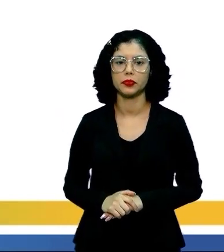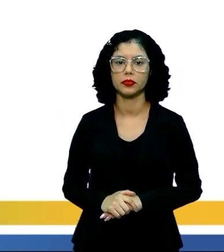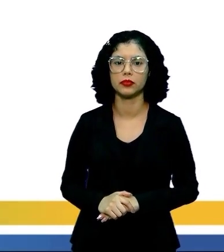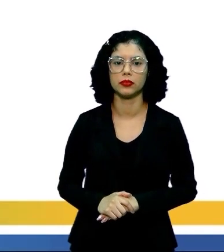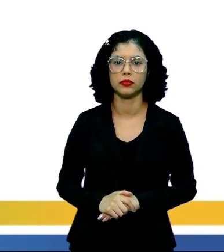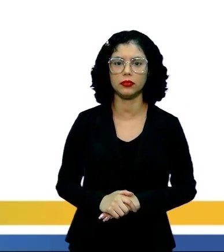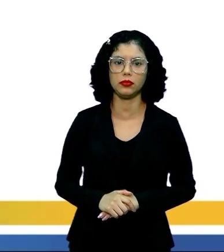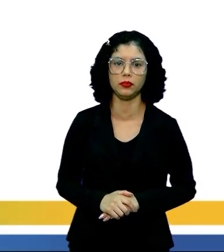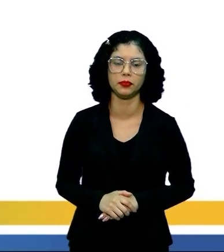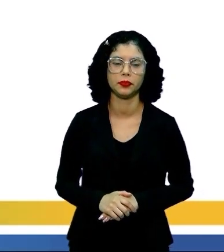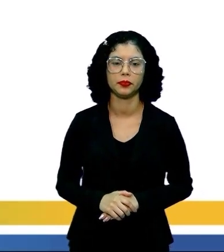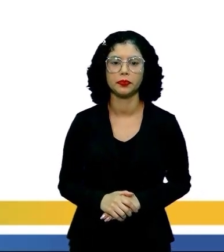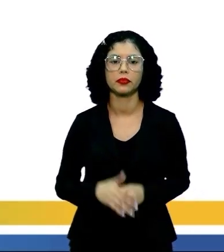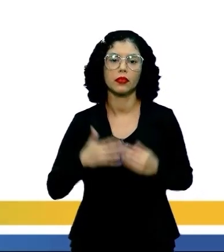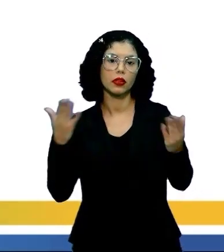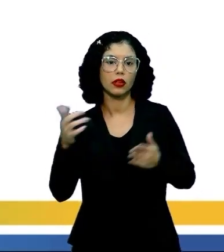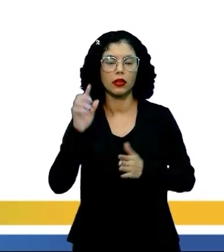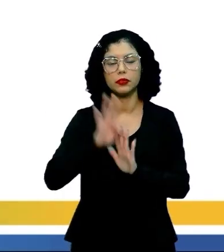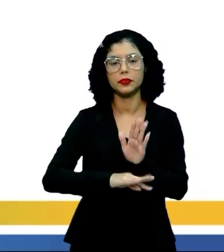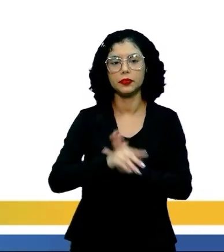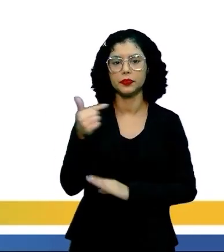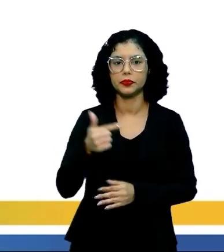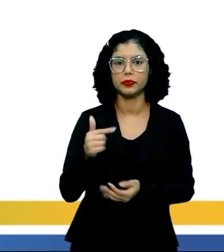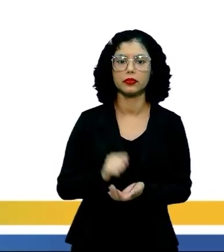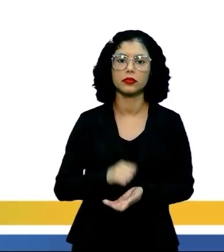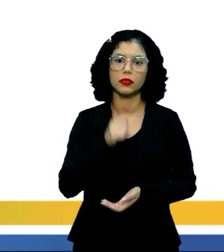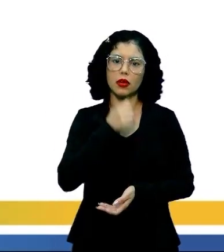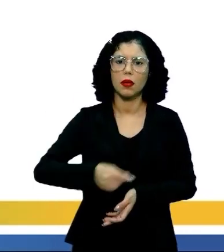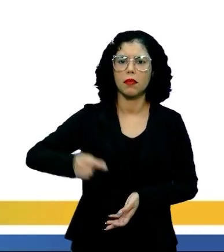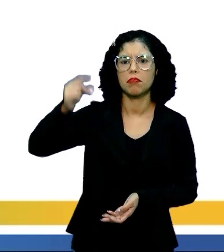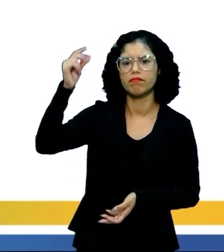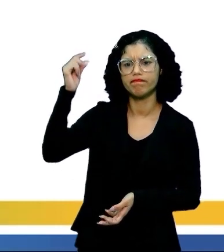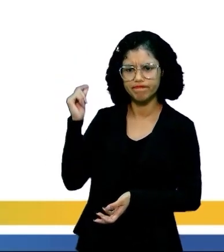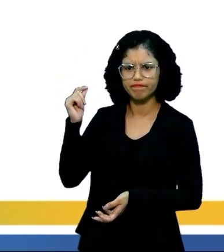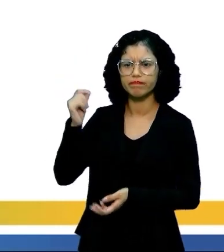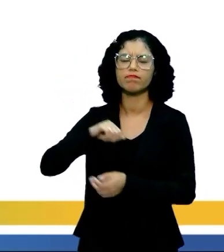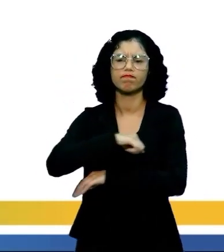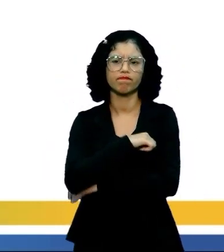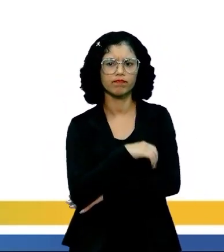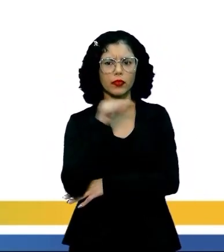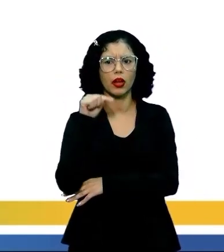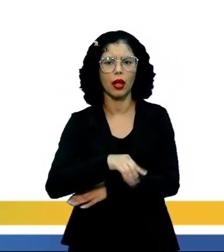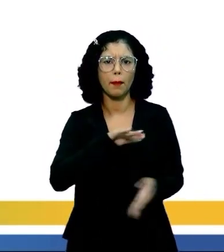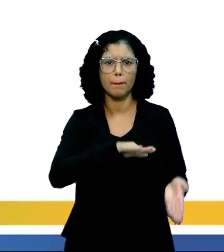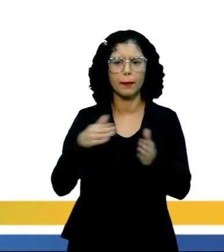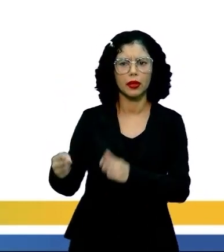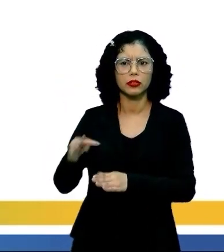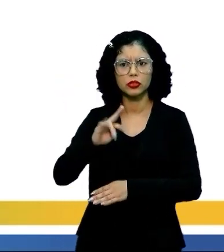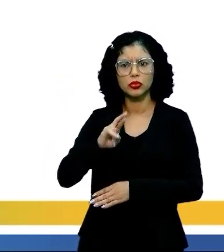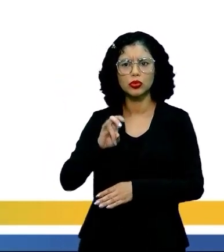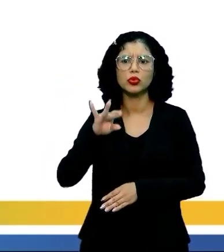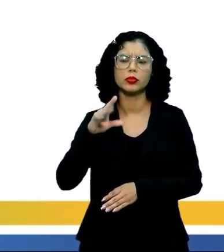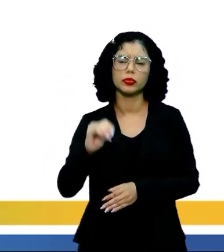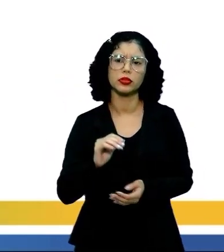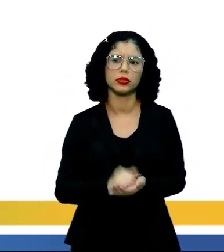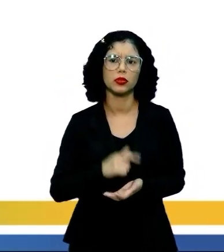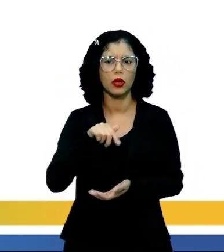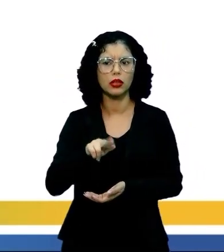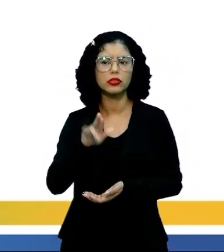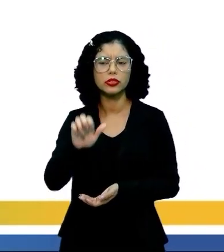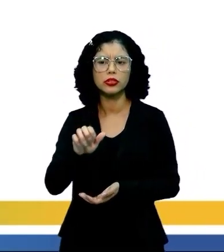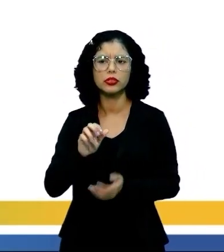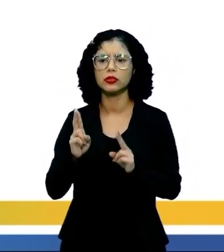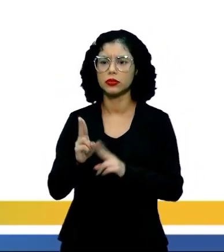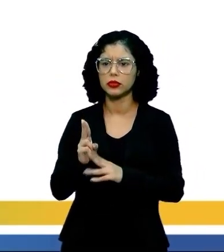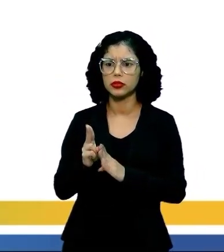Temos aí a referência e texto 2. Havia um ano a esta parte que se dedicava ao tupi